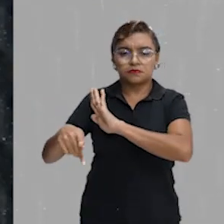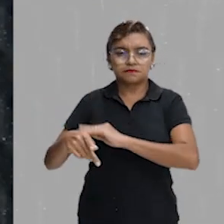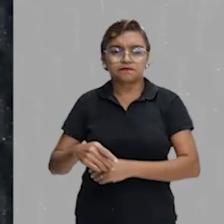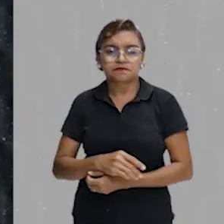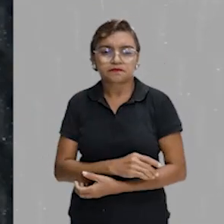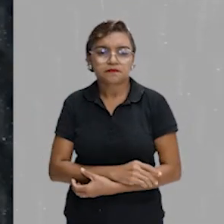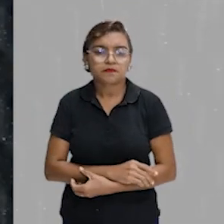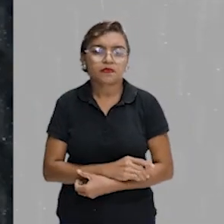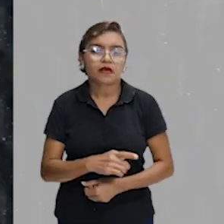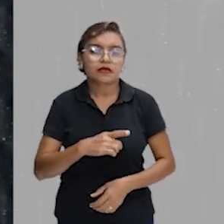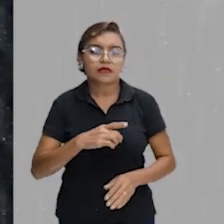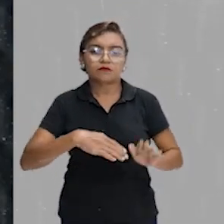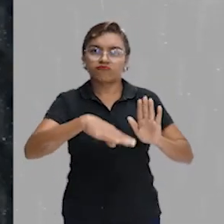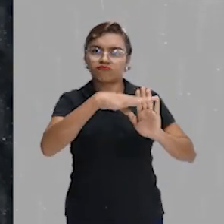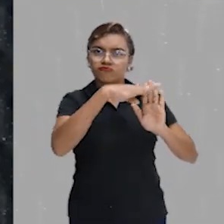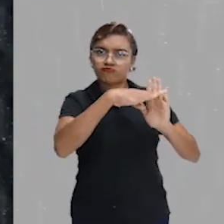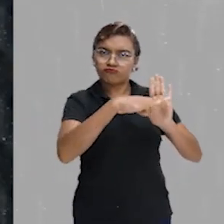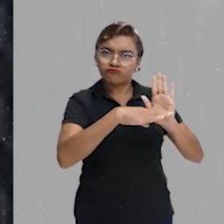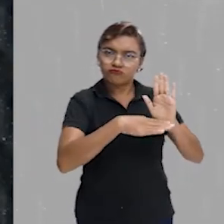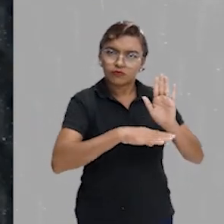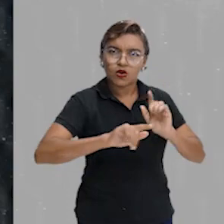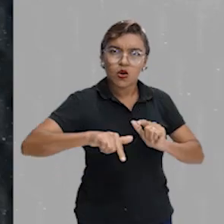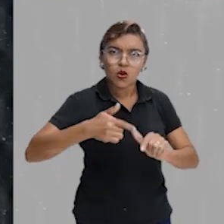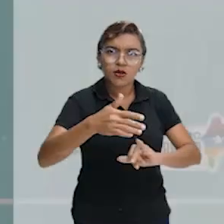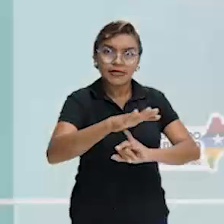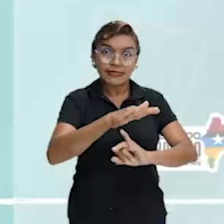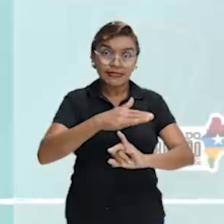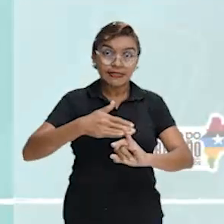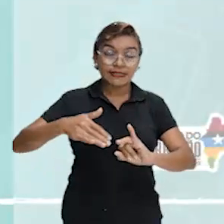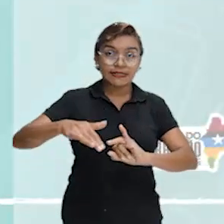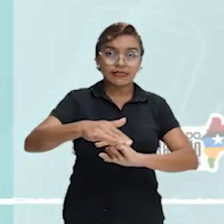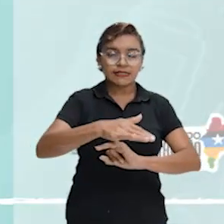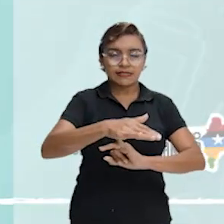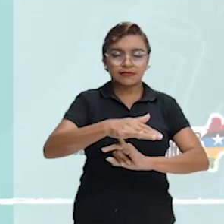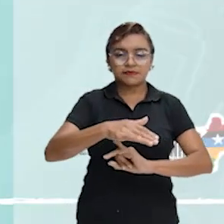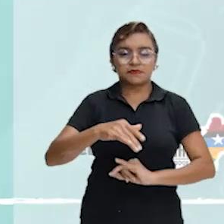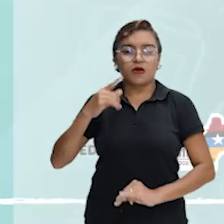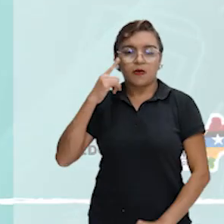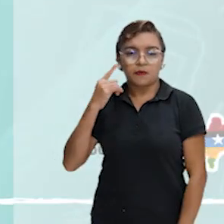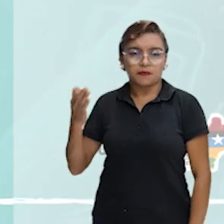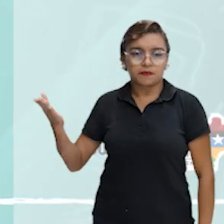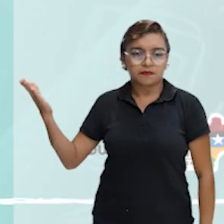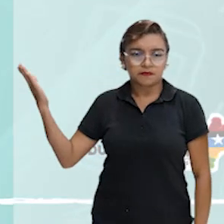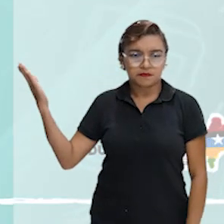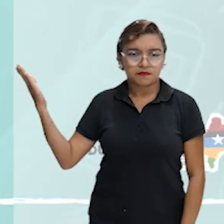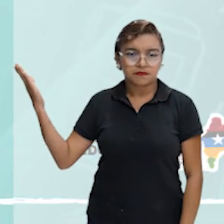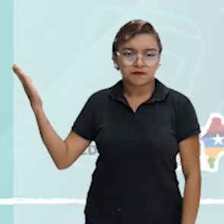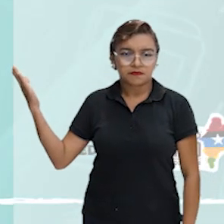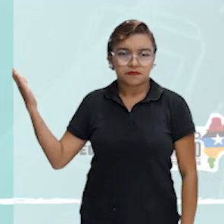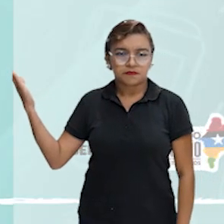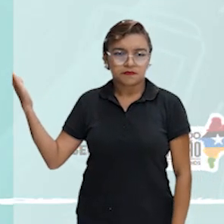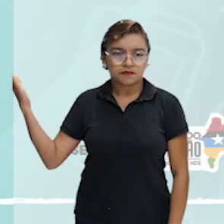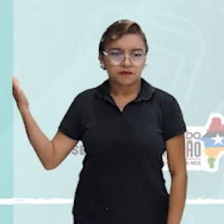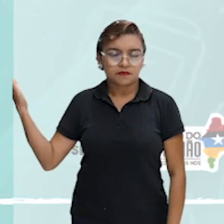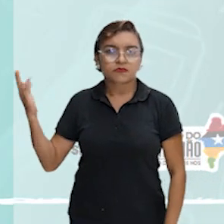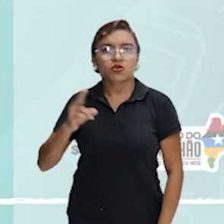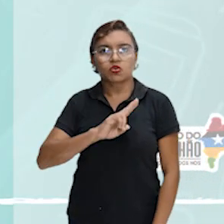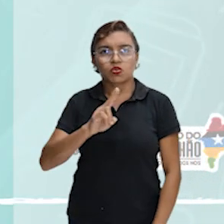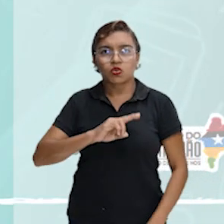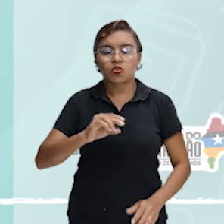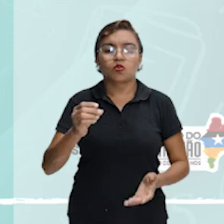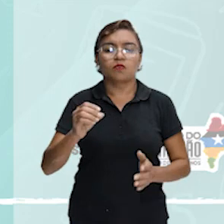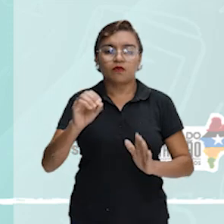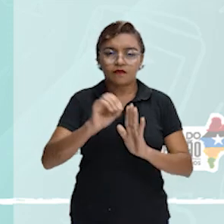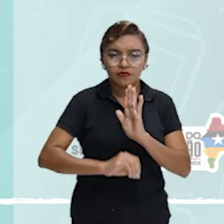eu tenho uma relação das outras ilhas. Lembra que eu falei que são várias ilhas? Então, as Ilhas Encantadas, com o nome oficial de